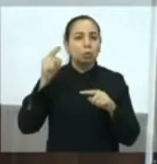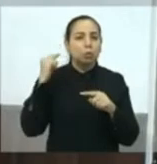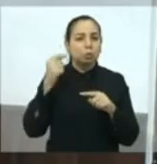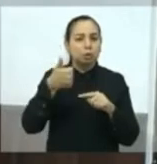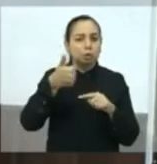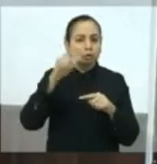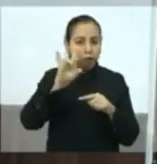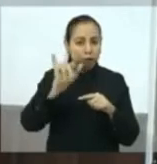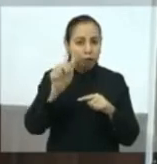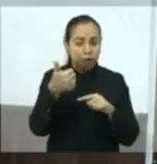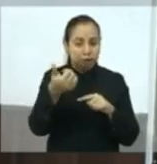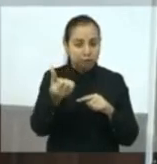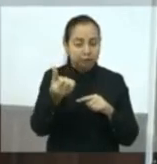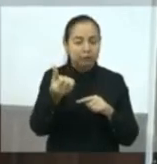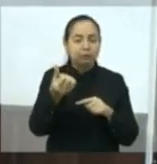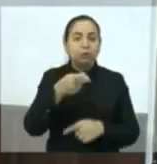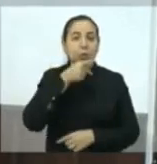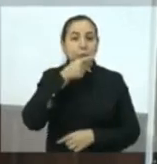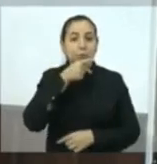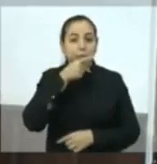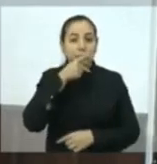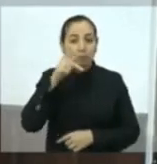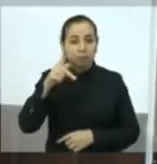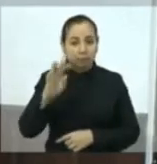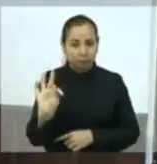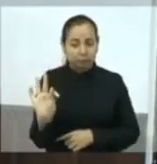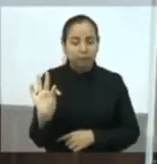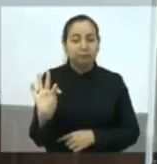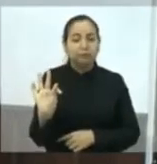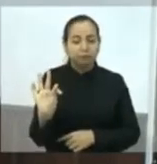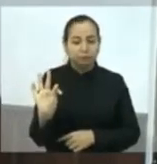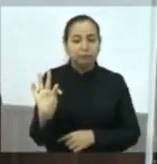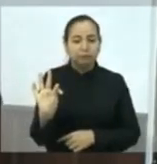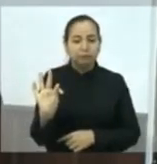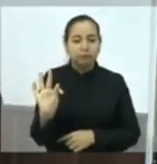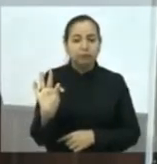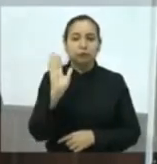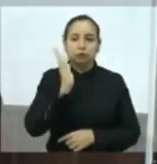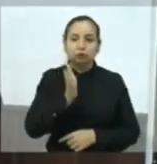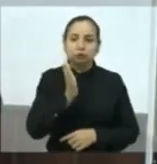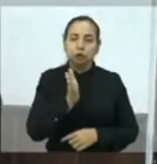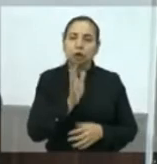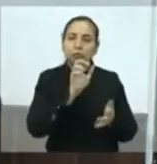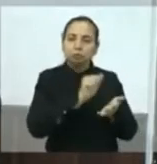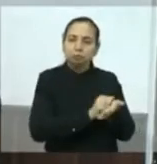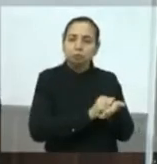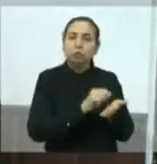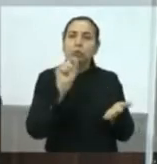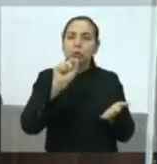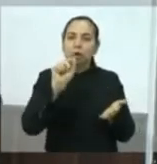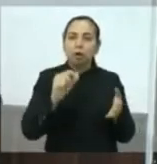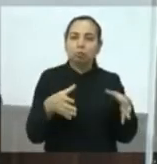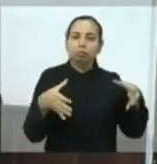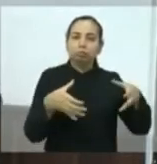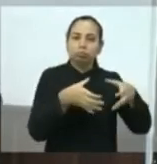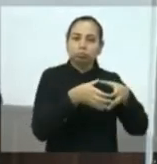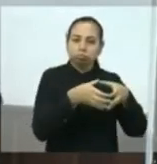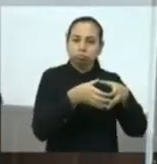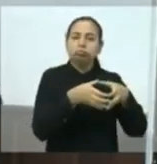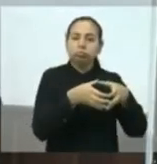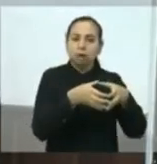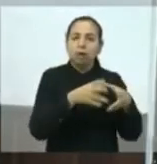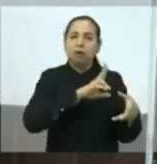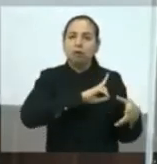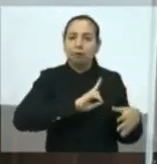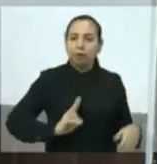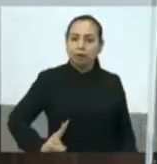o Partido dos Trabalhadores homologou a sua chapa de vereadores